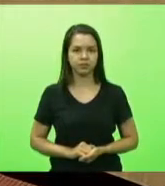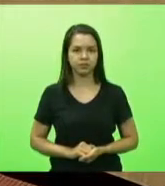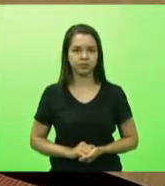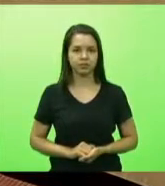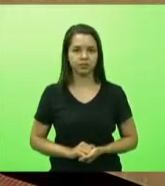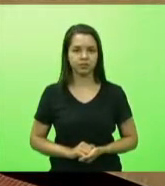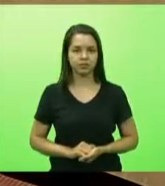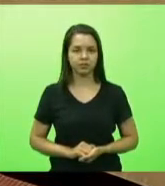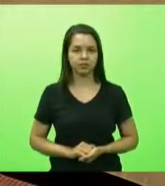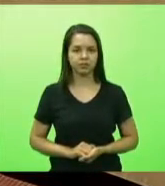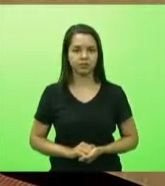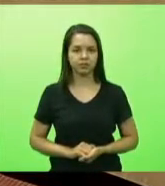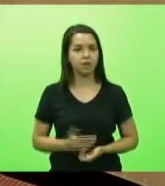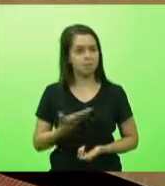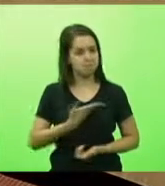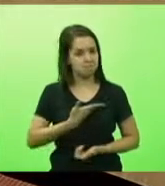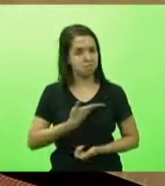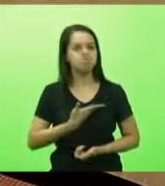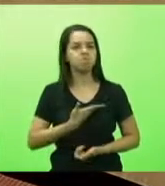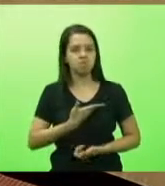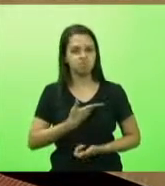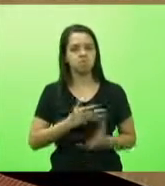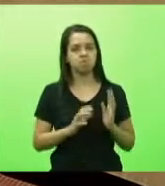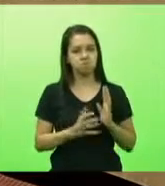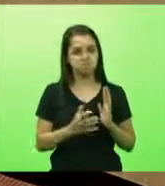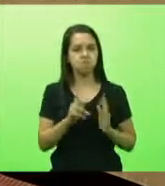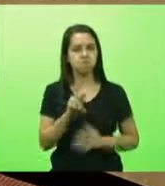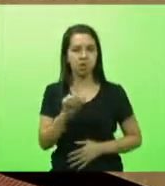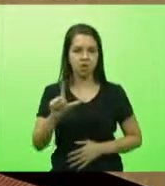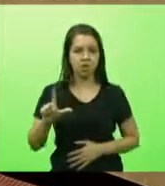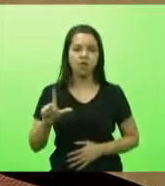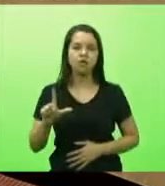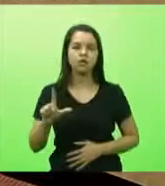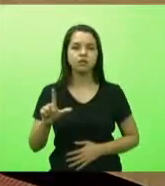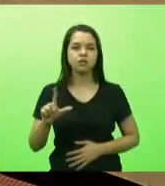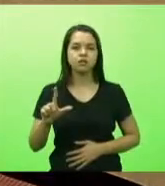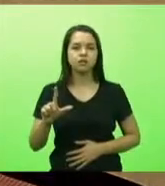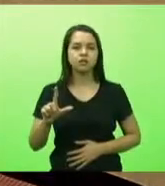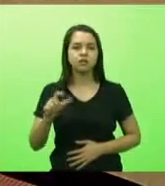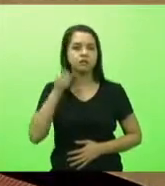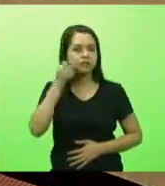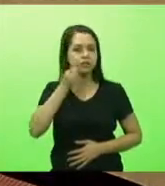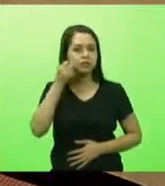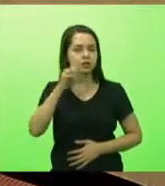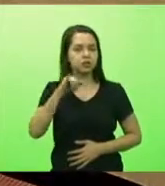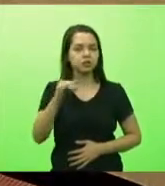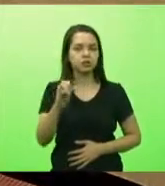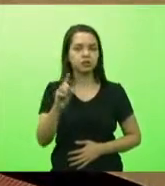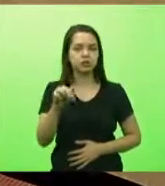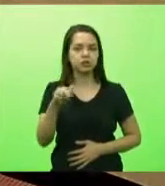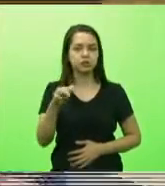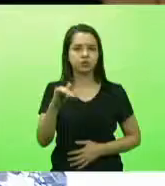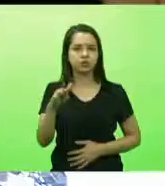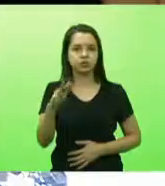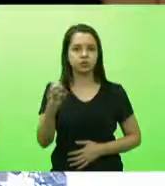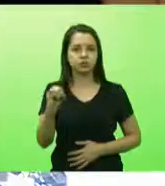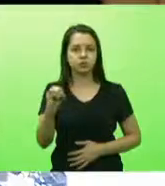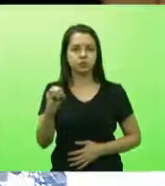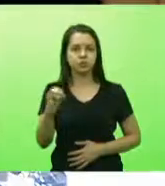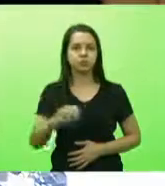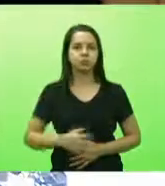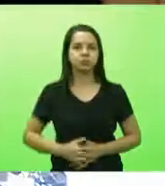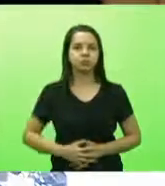Grande colega de partido, do nosso grande PL, nosso senador, Jorginho Mello. Muito obrigado,